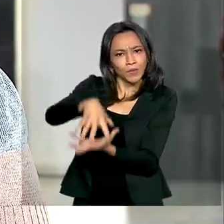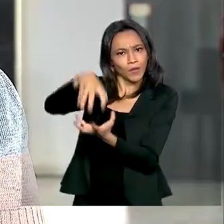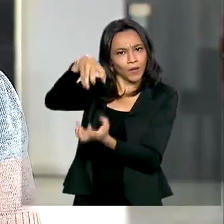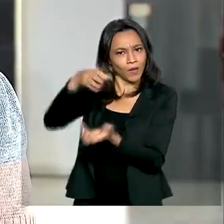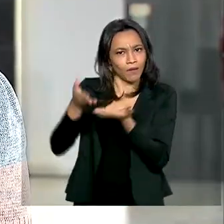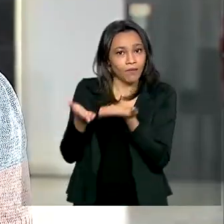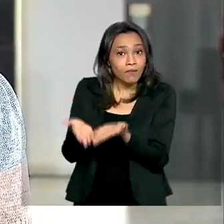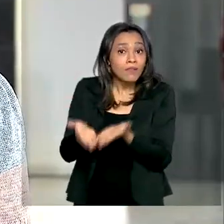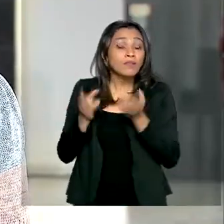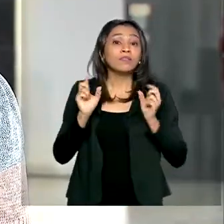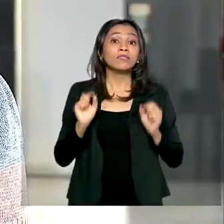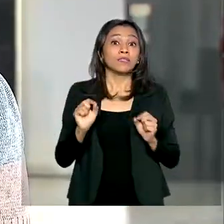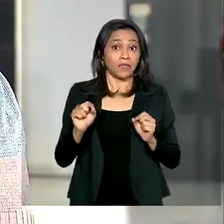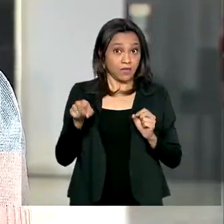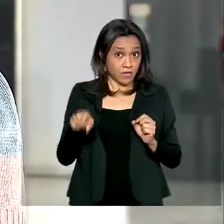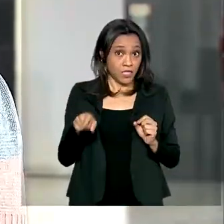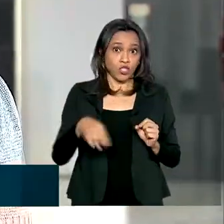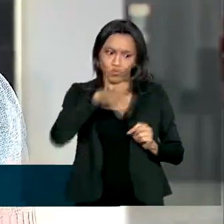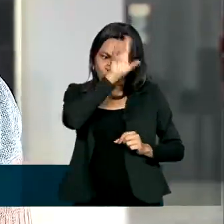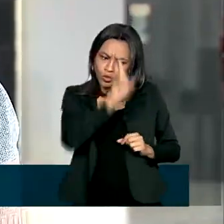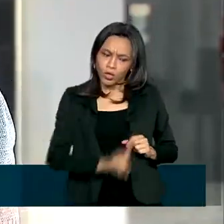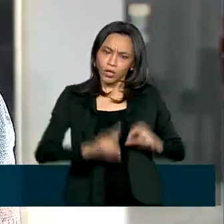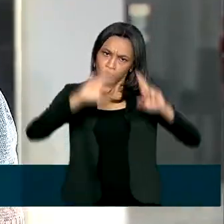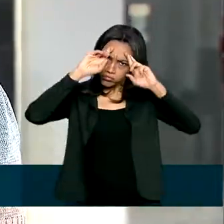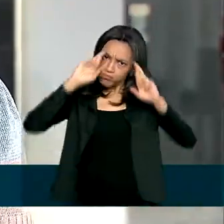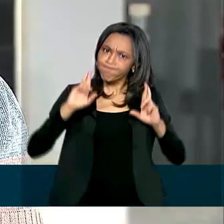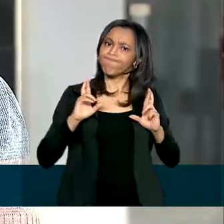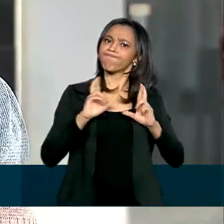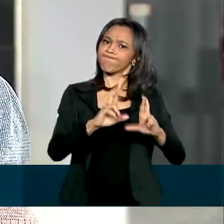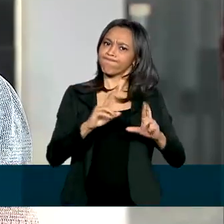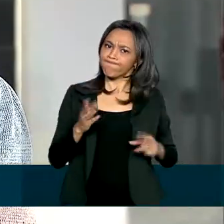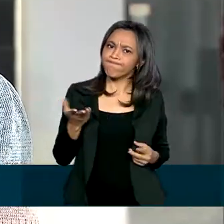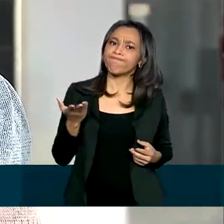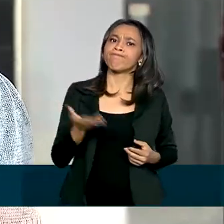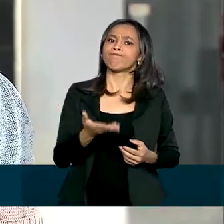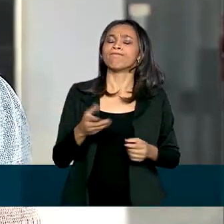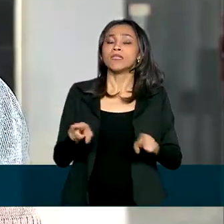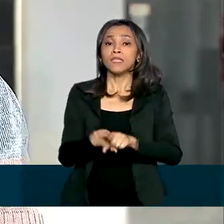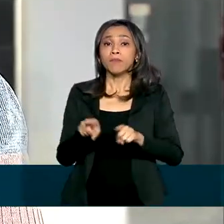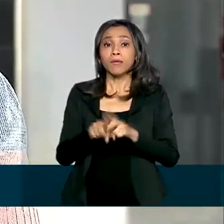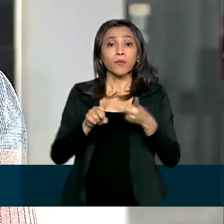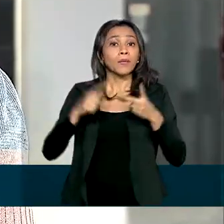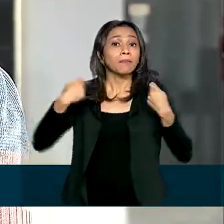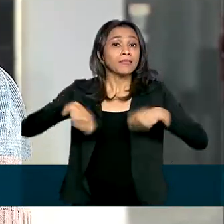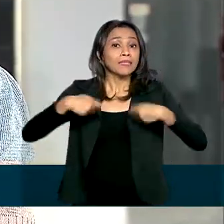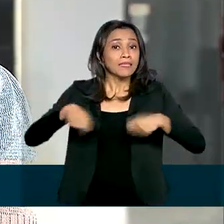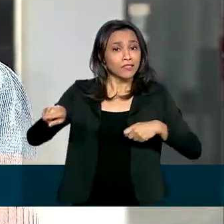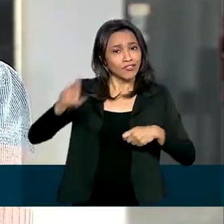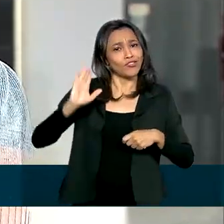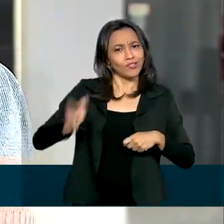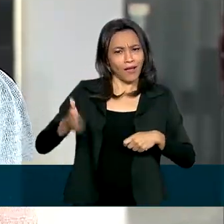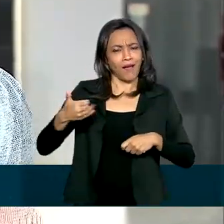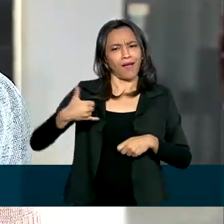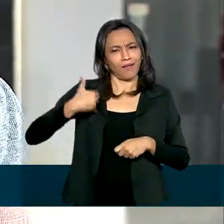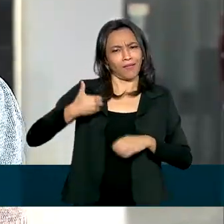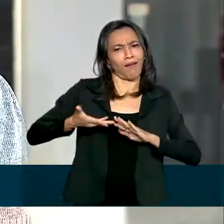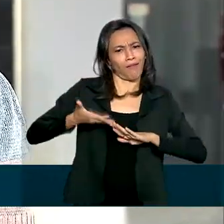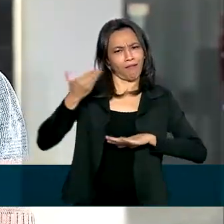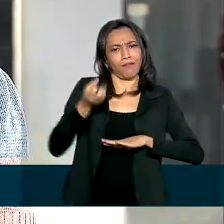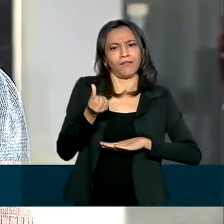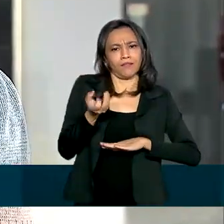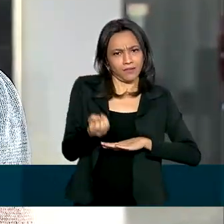sobre a violação de direitos a que estão submetidos e sobre as necessidades de quem já passou dos 60.